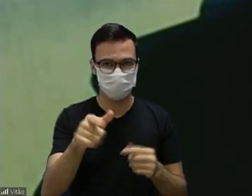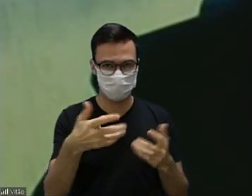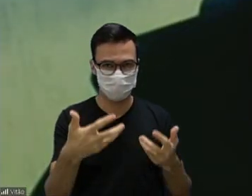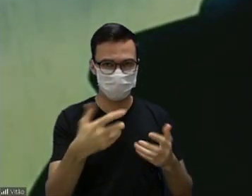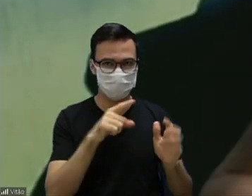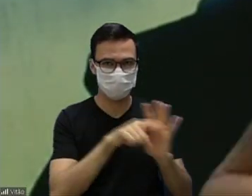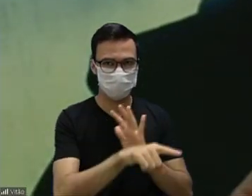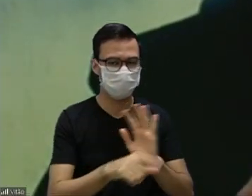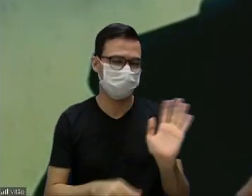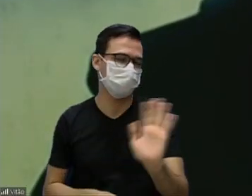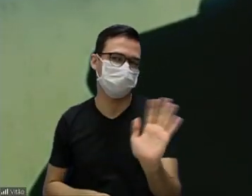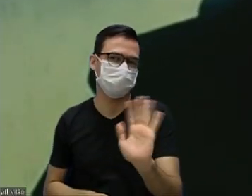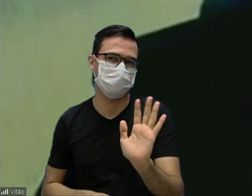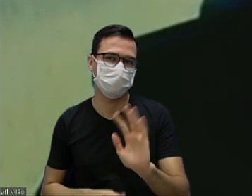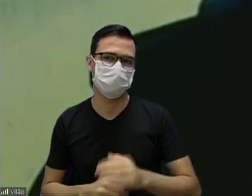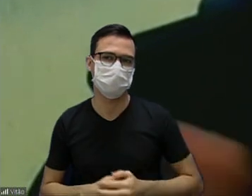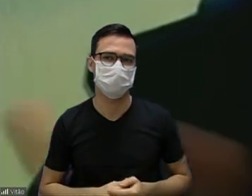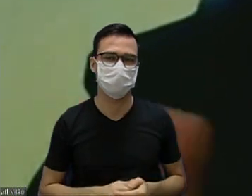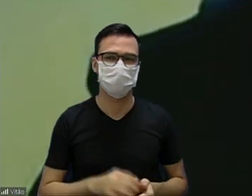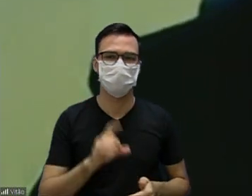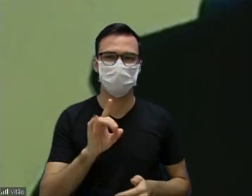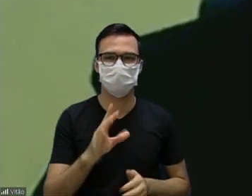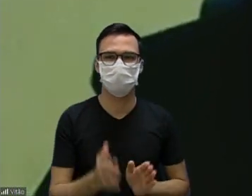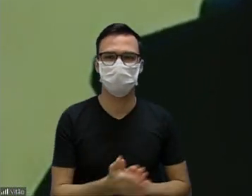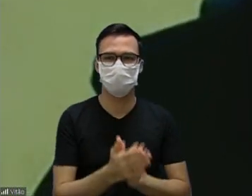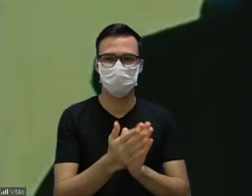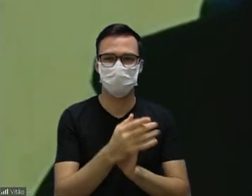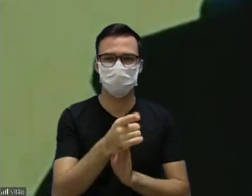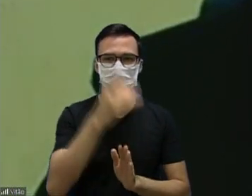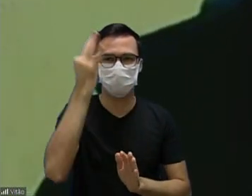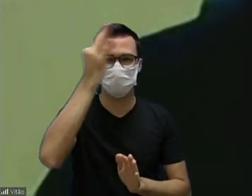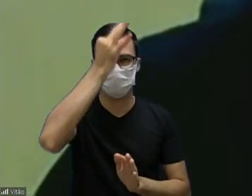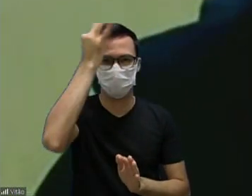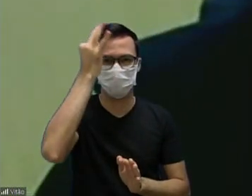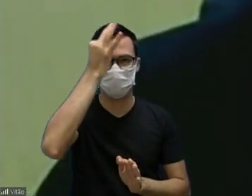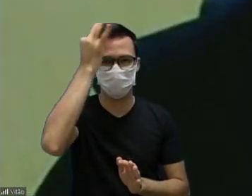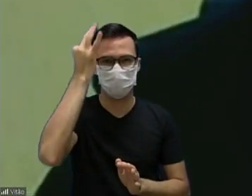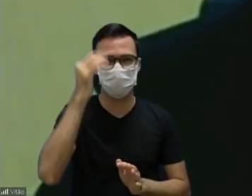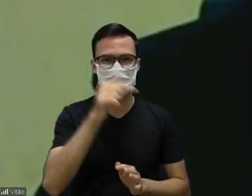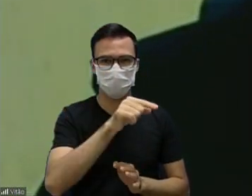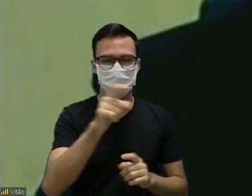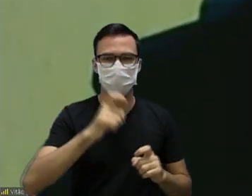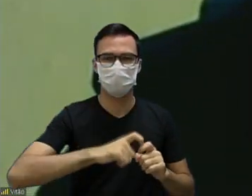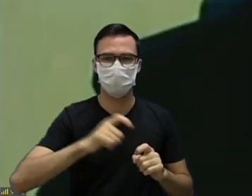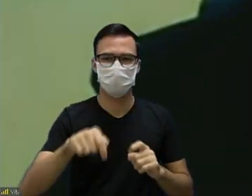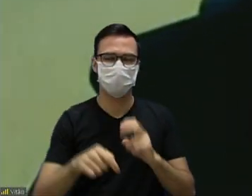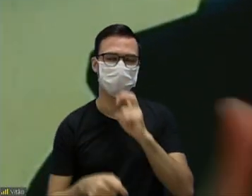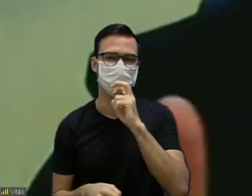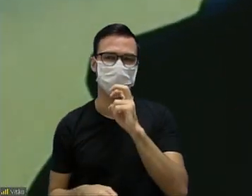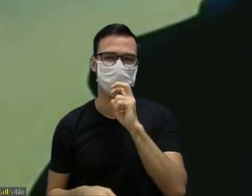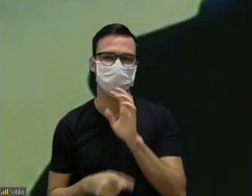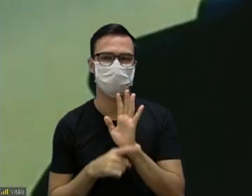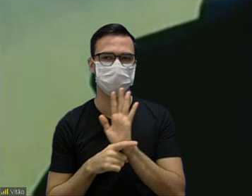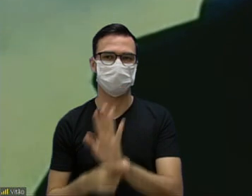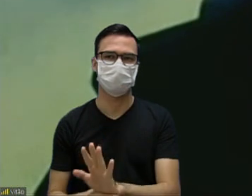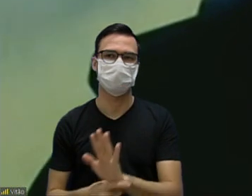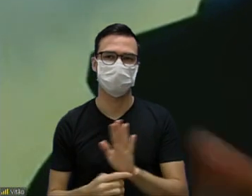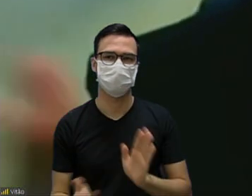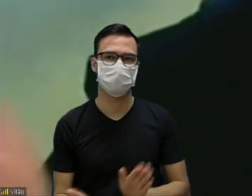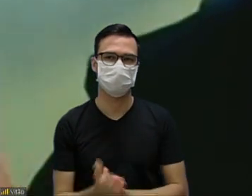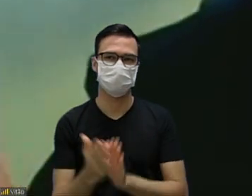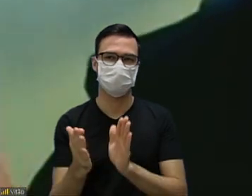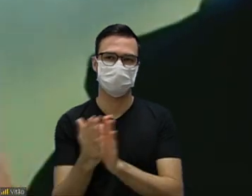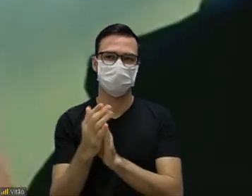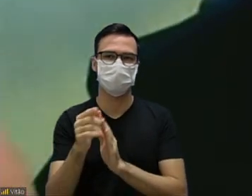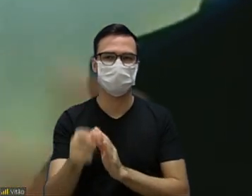de ordem qual que é? Não, vereador Dino só ia elogiar o Fausto elogiar o que os médicos fizeram por Sorocaba aqui dar os parabéns eles